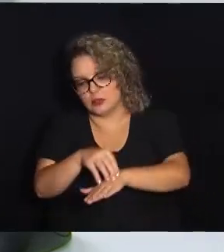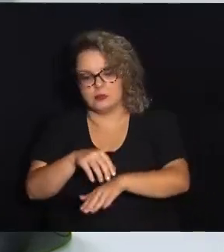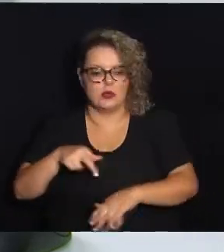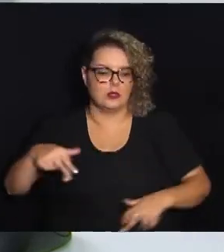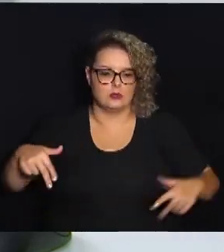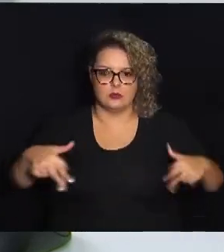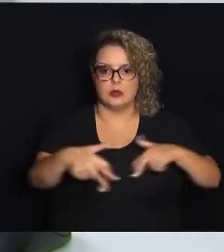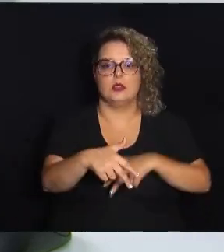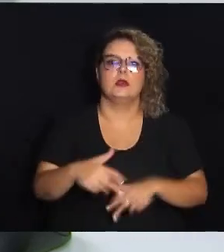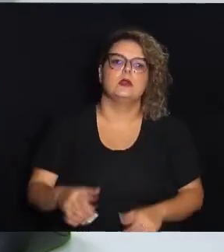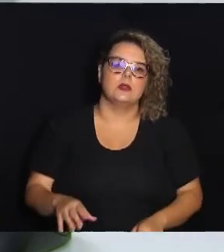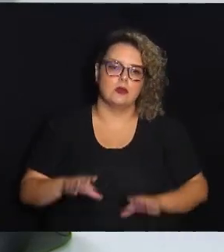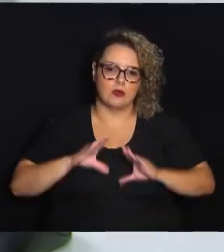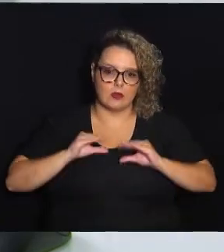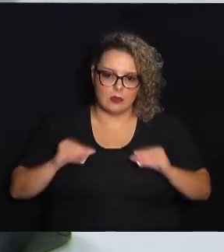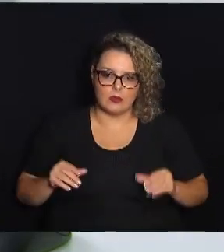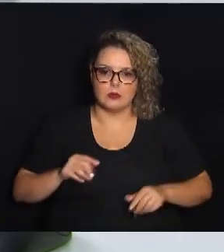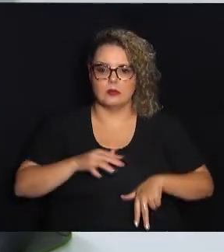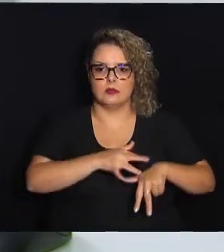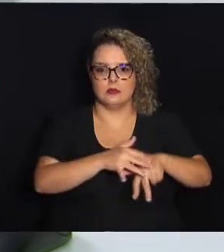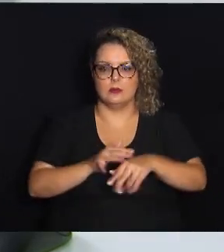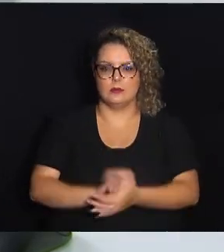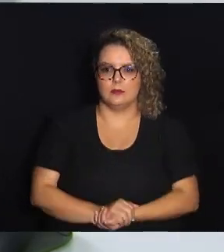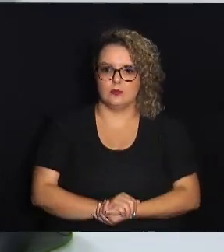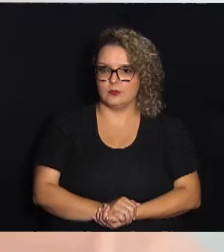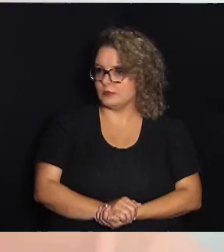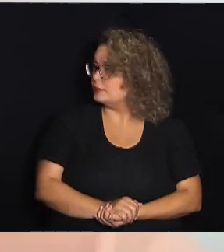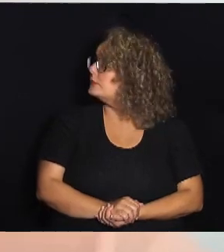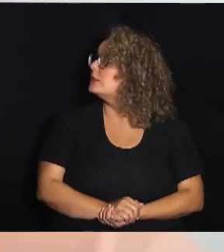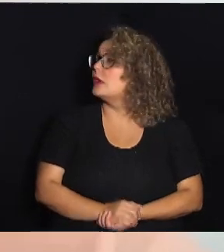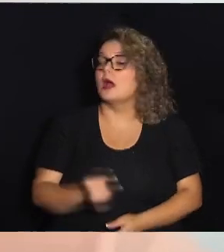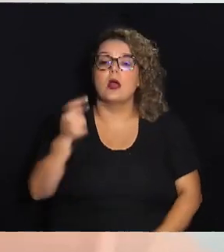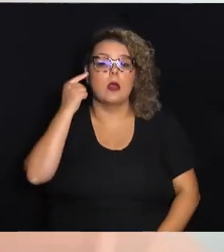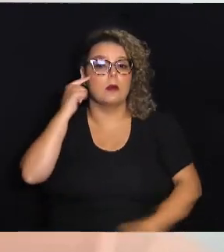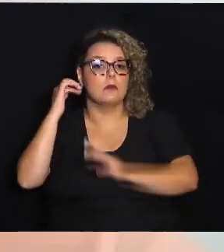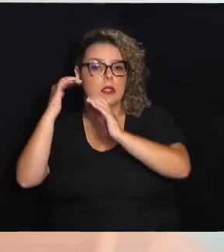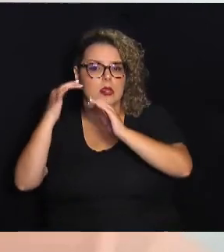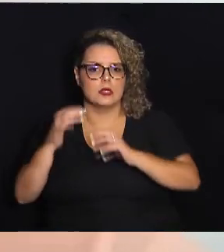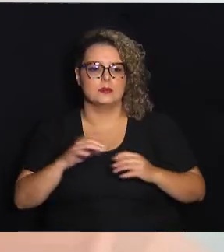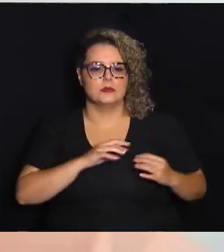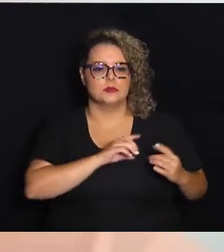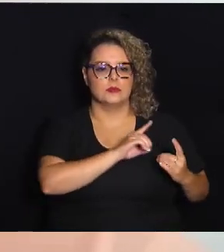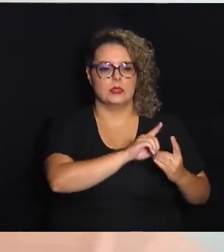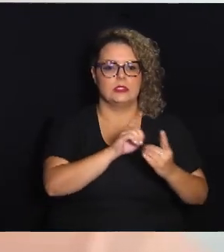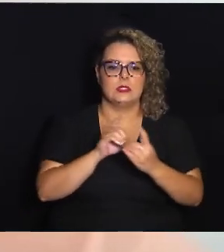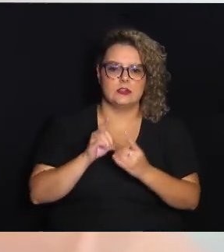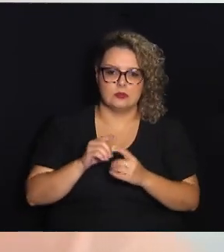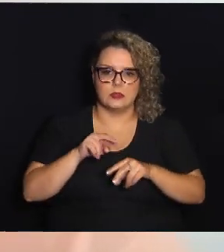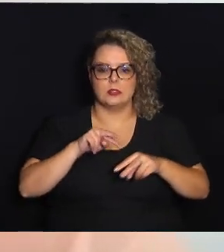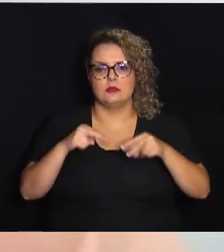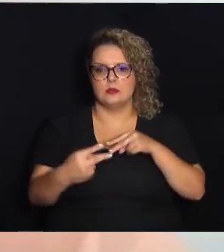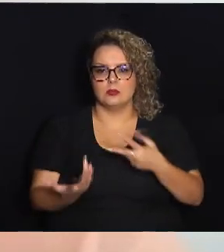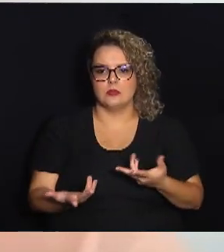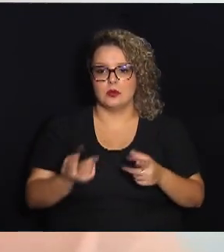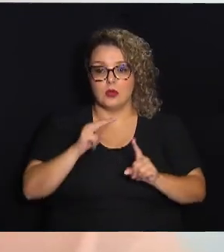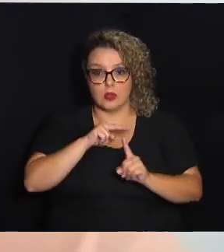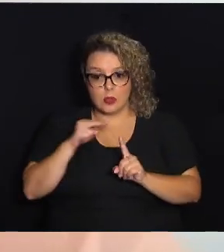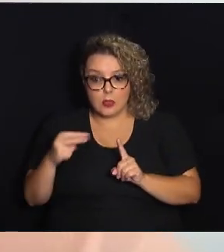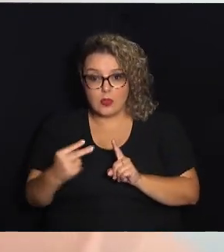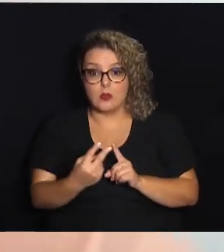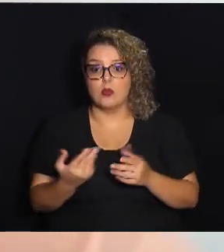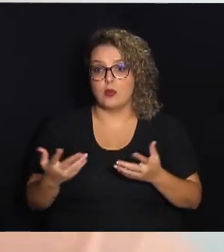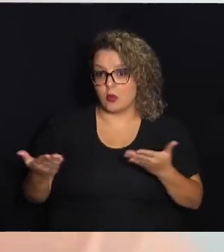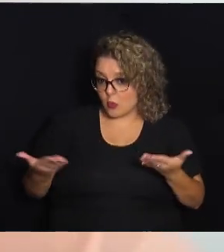diminuindo o deslocamento, dando comodidade para o paciente também. Pensando no atendimento online de maneira geral,